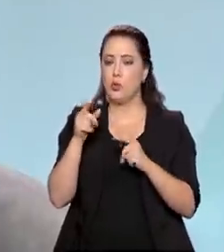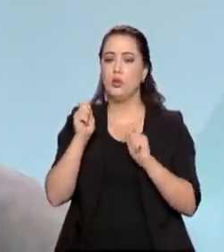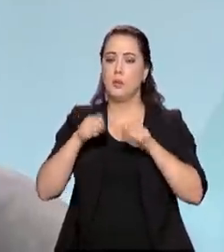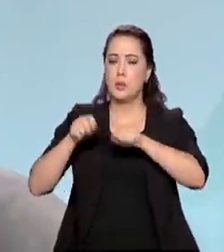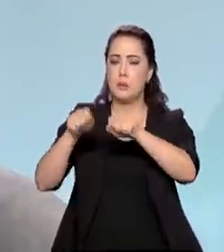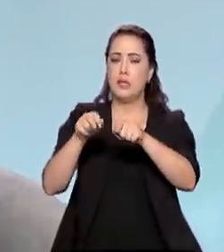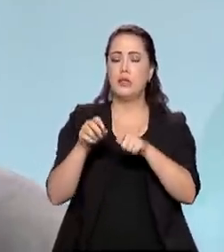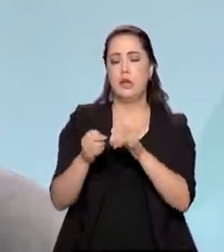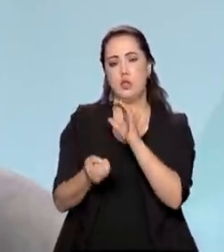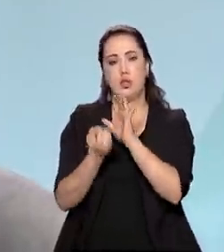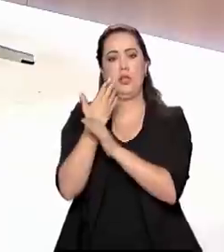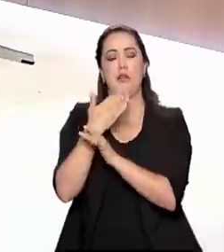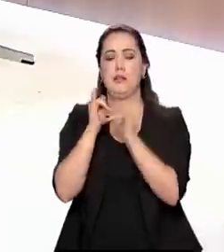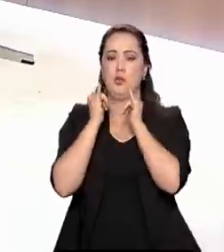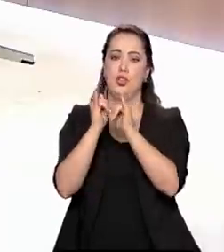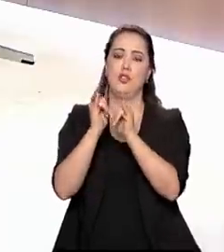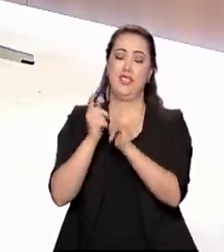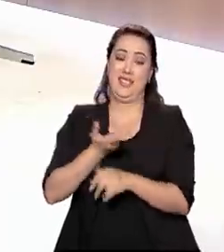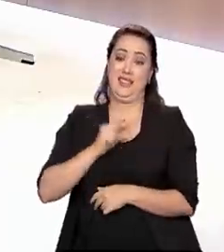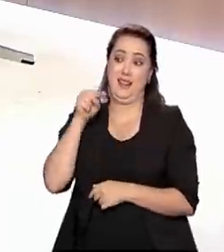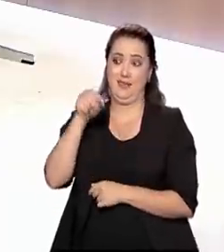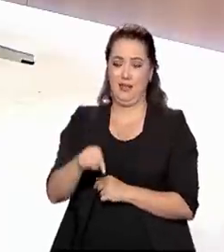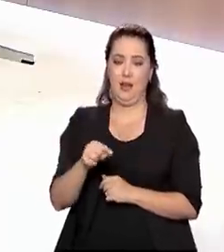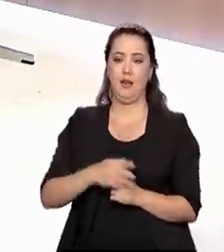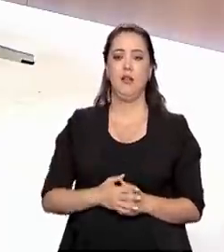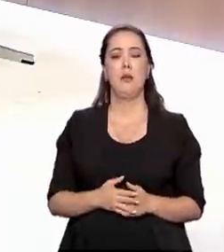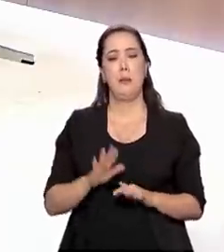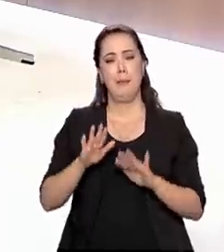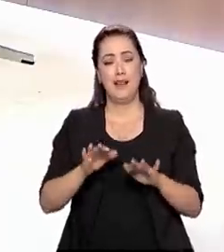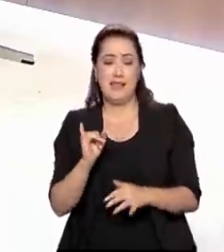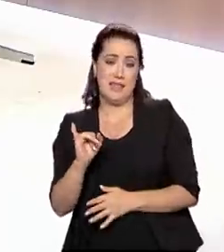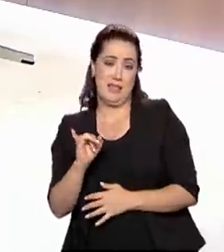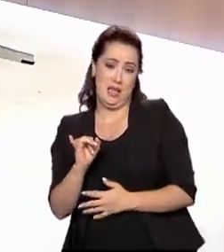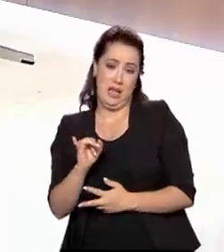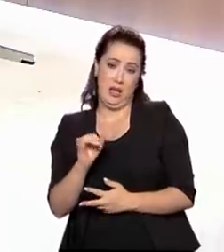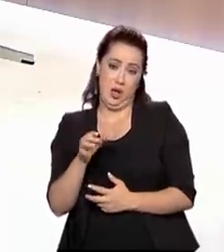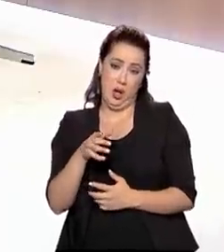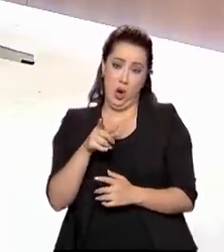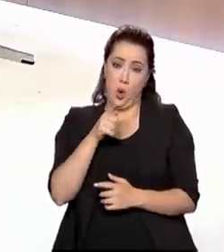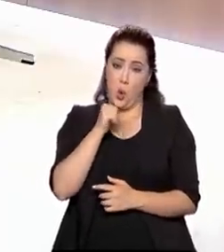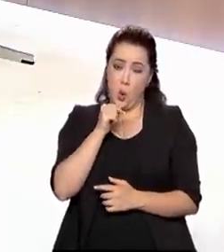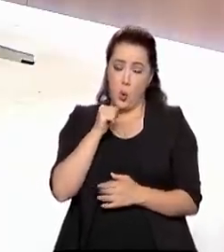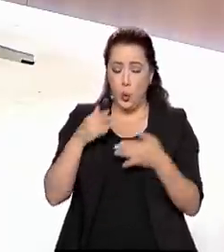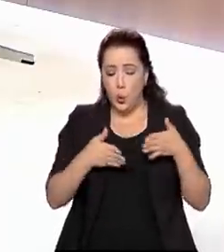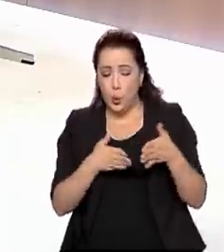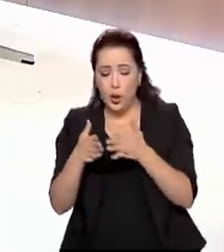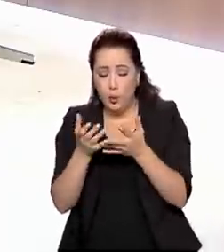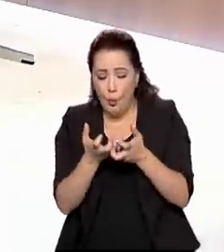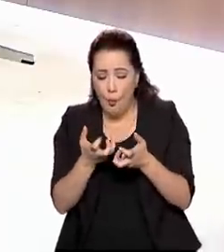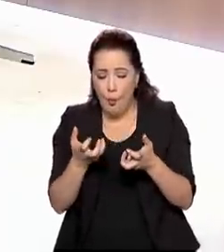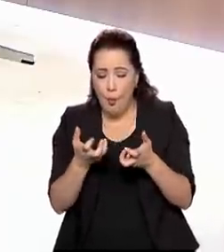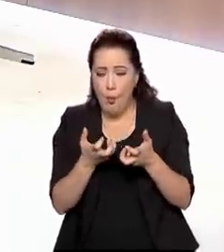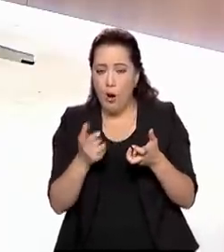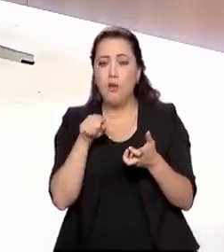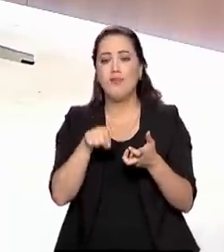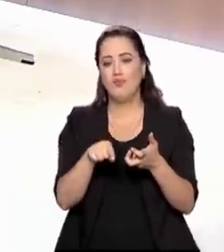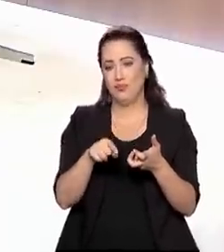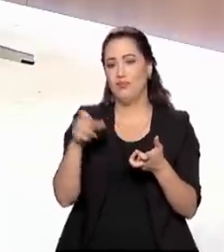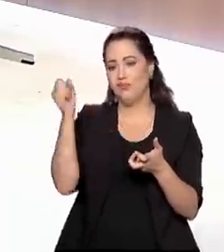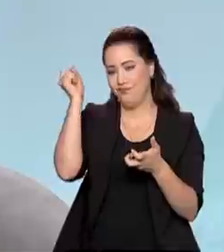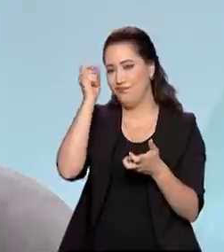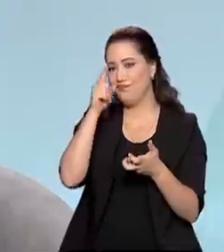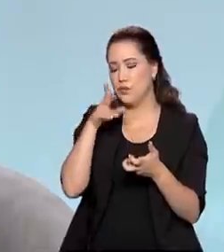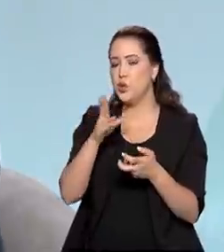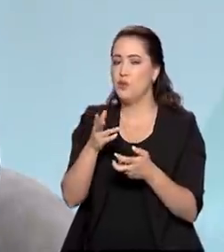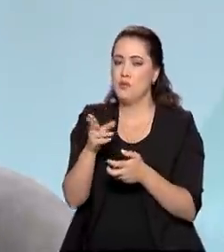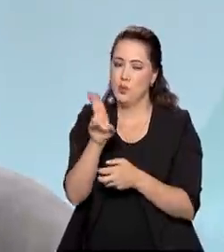instalada nela. Então, essa é a característica dos rios, das usinas a fio d